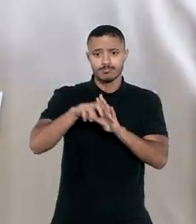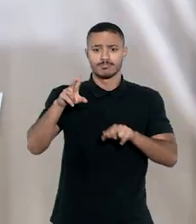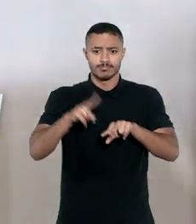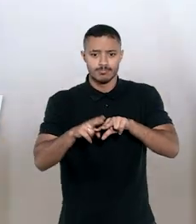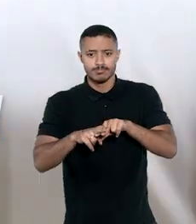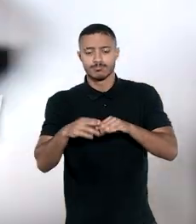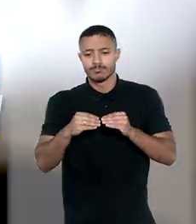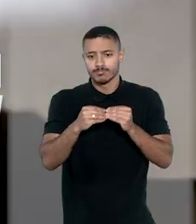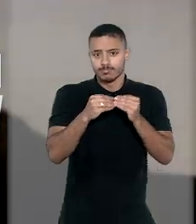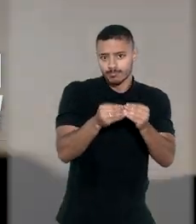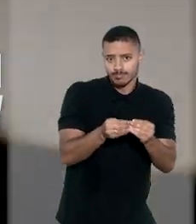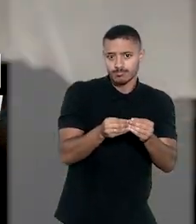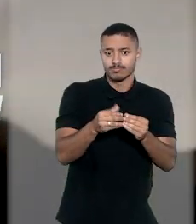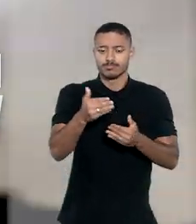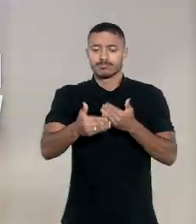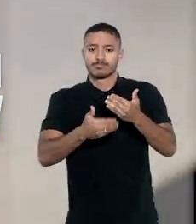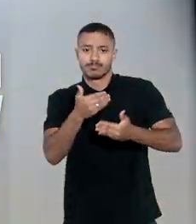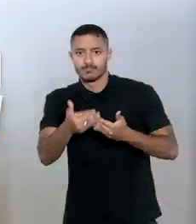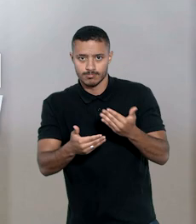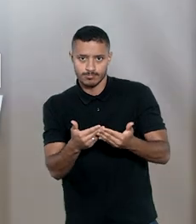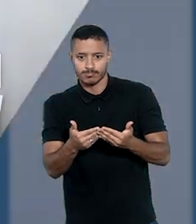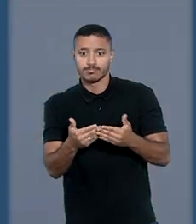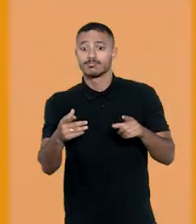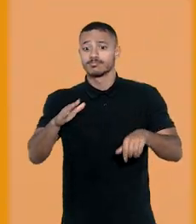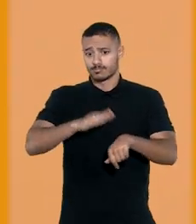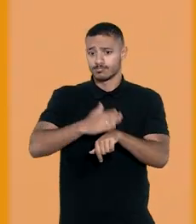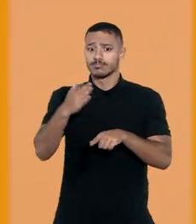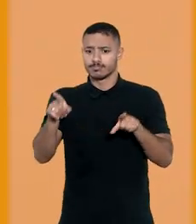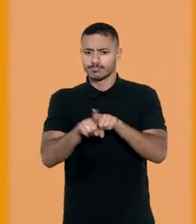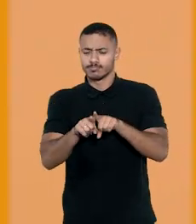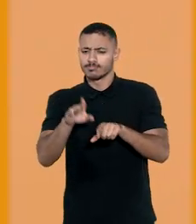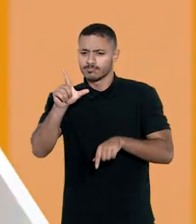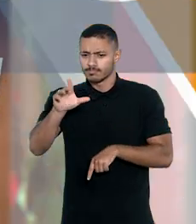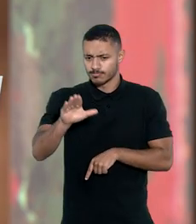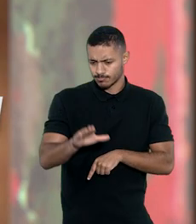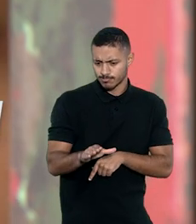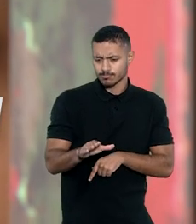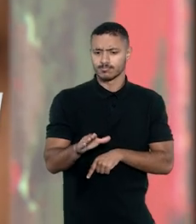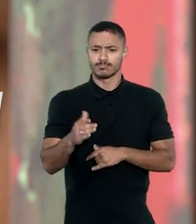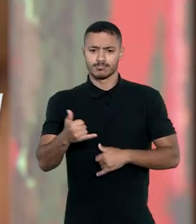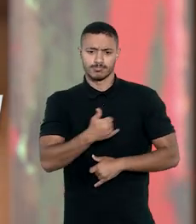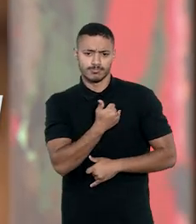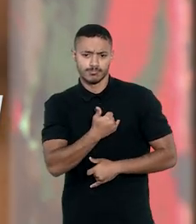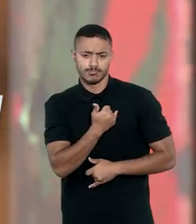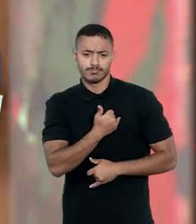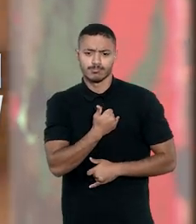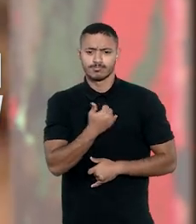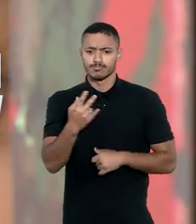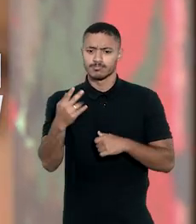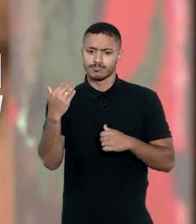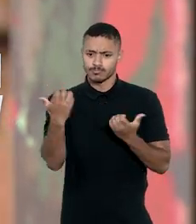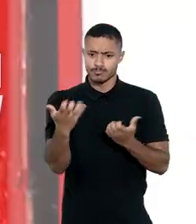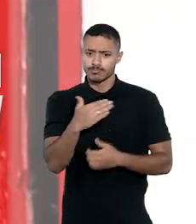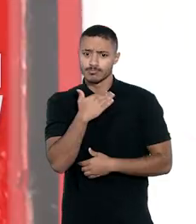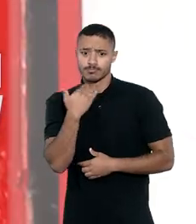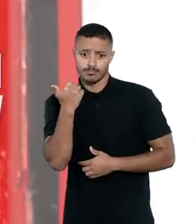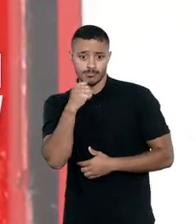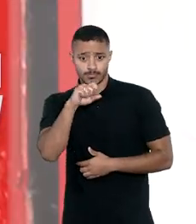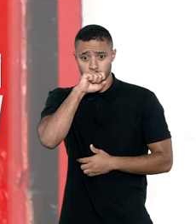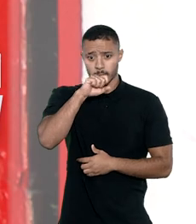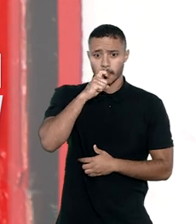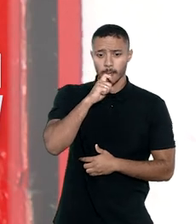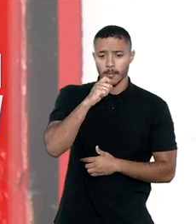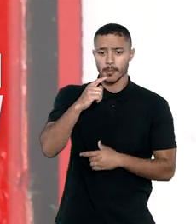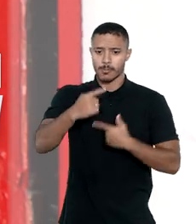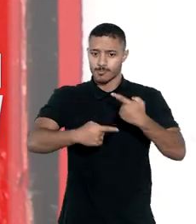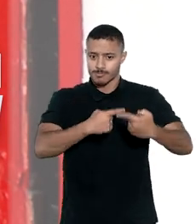prisão domiciliar concedida de forma automática. E mais, menor que atenta contra os pais também é